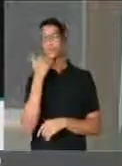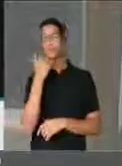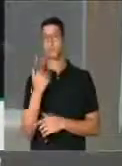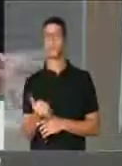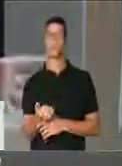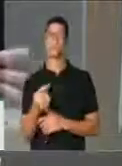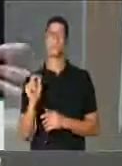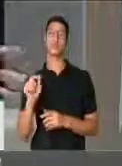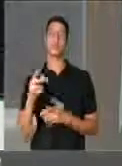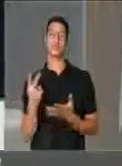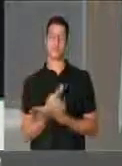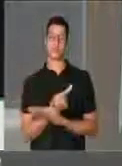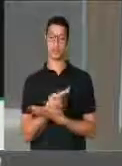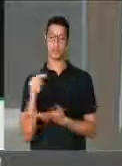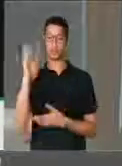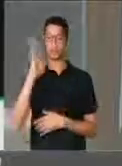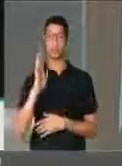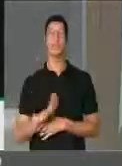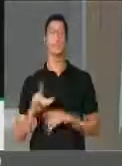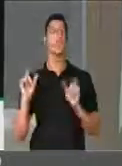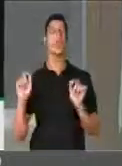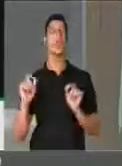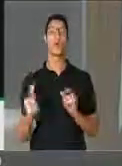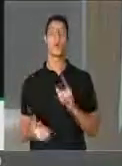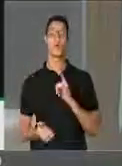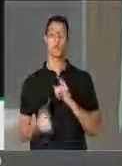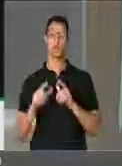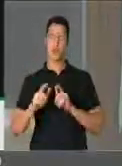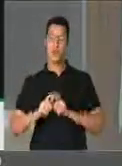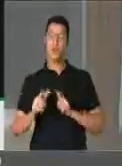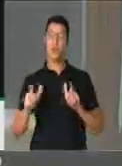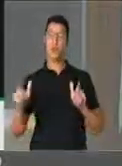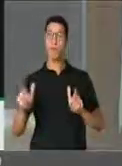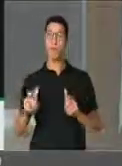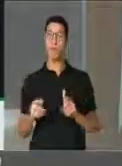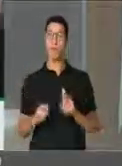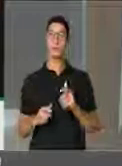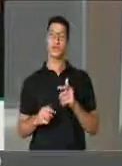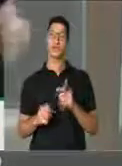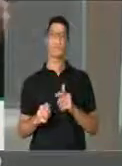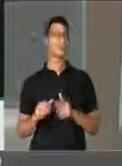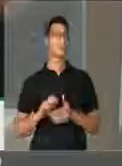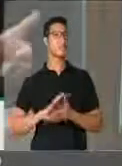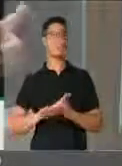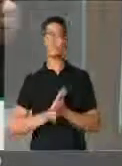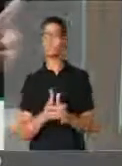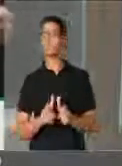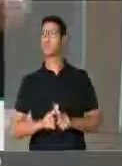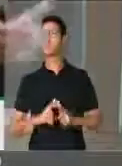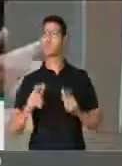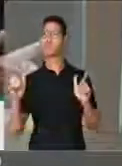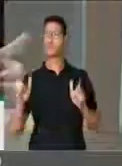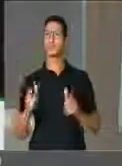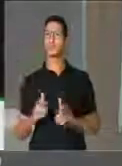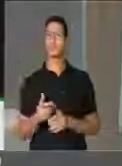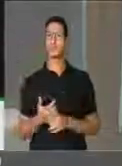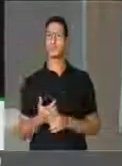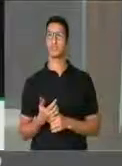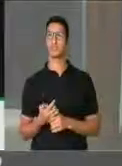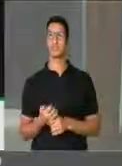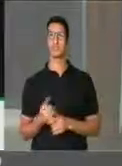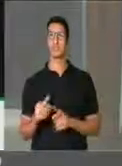apetite. E o que é que está ocorrendo no Brasil? Aumentando desbragadamente